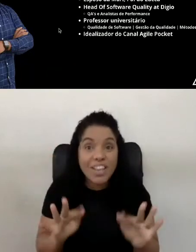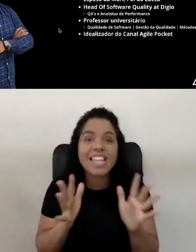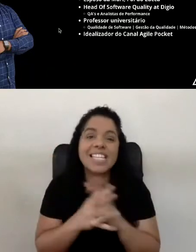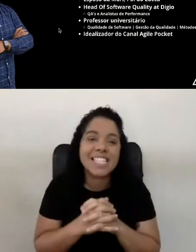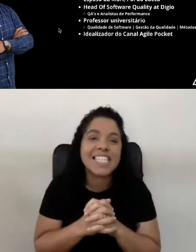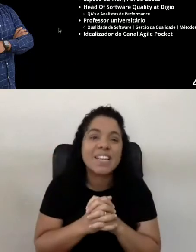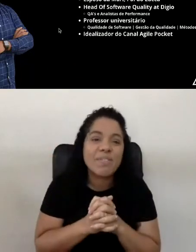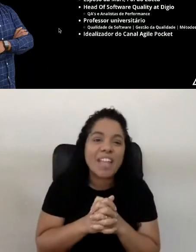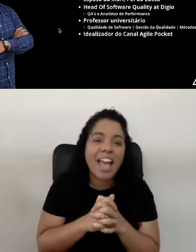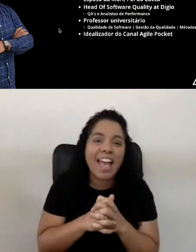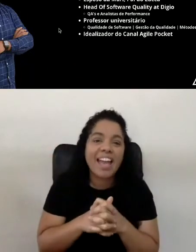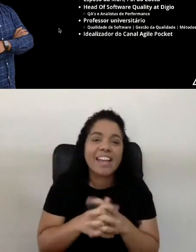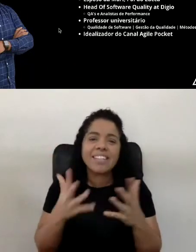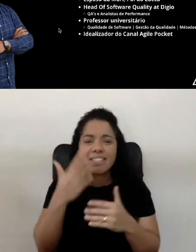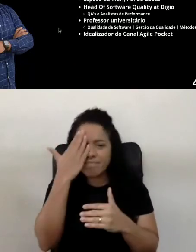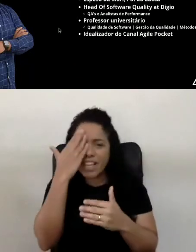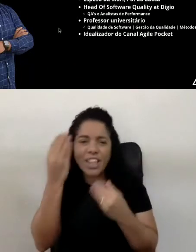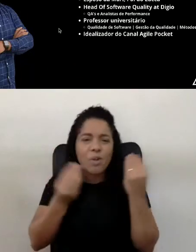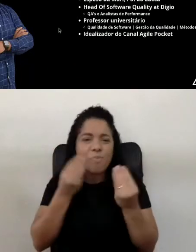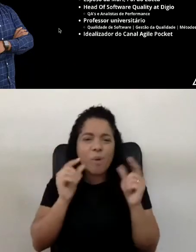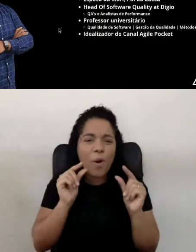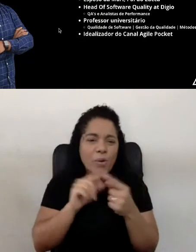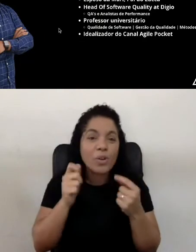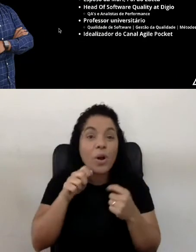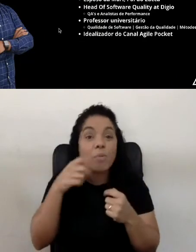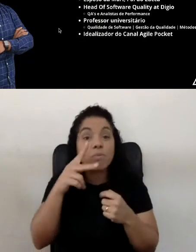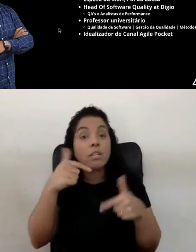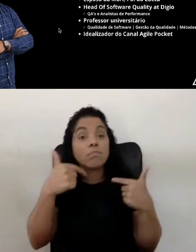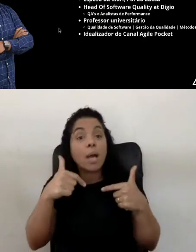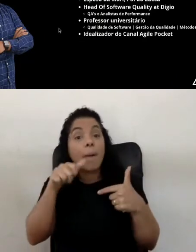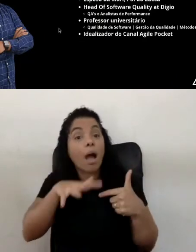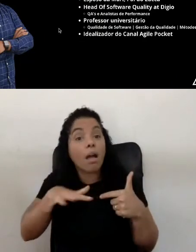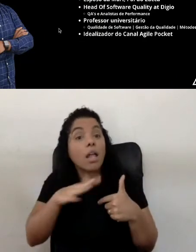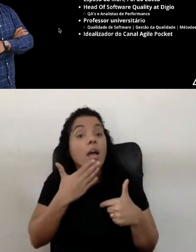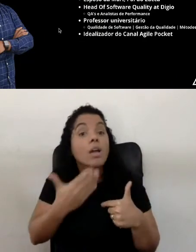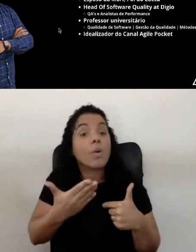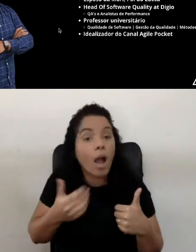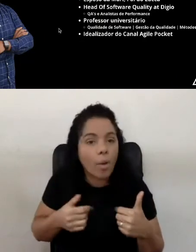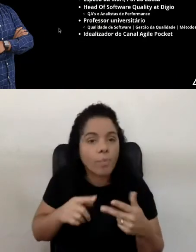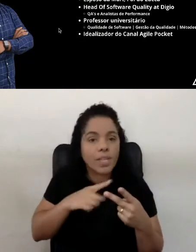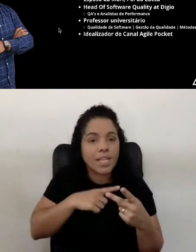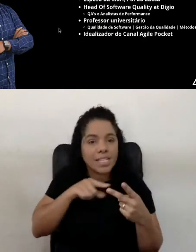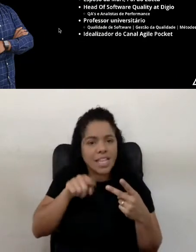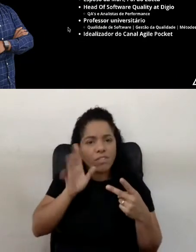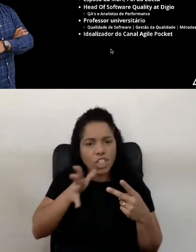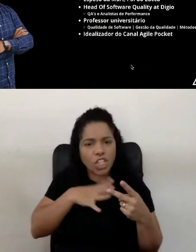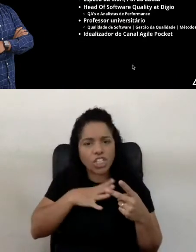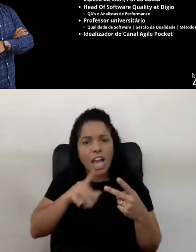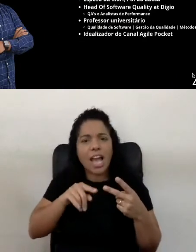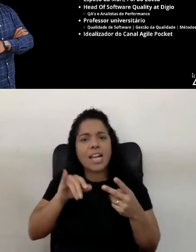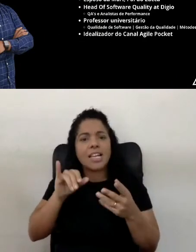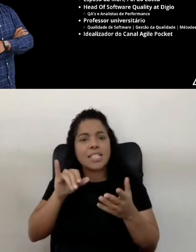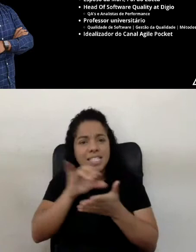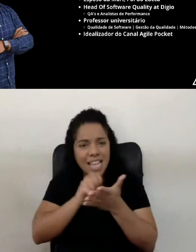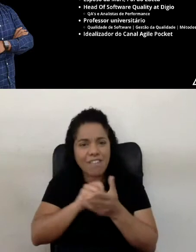Então, queria entender um pouquinho, né, qual que a sua área de atuação, né? Aqui, se você já se inscreveu no sorteio,